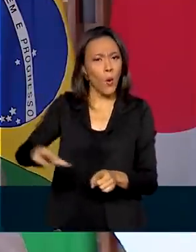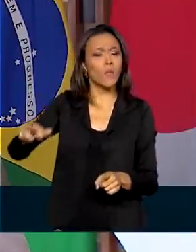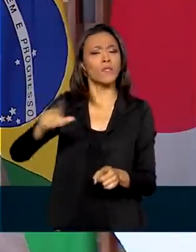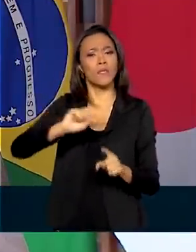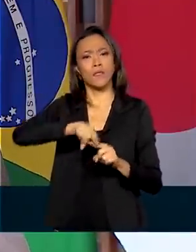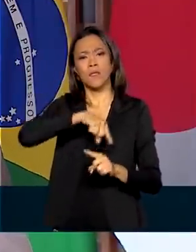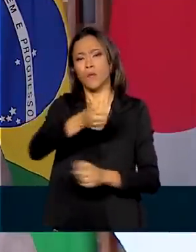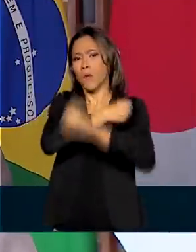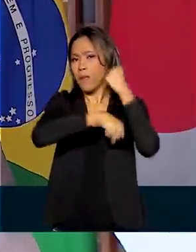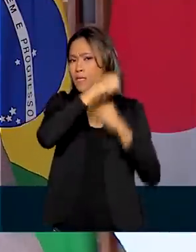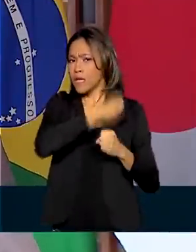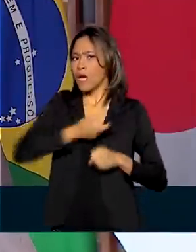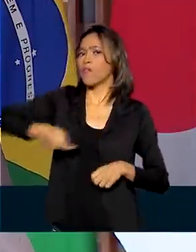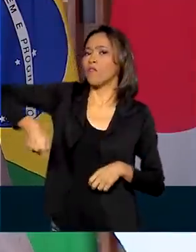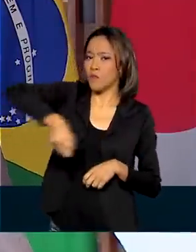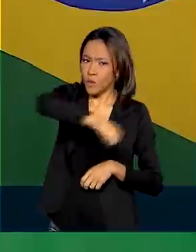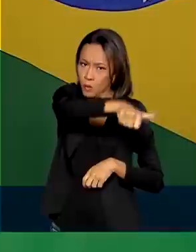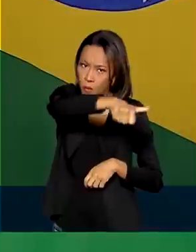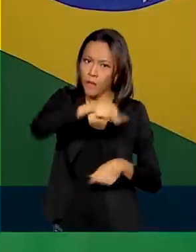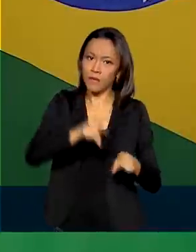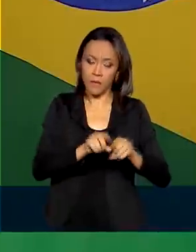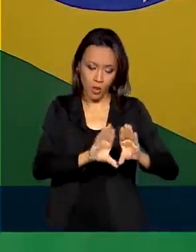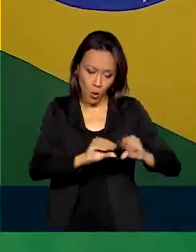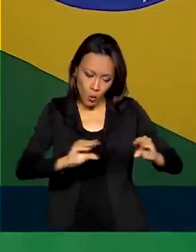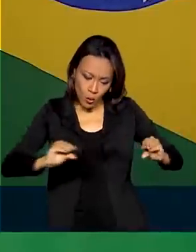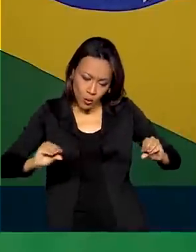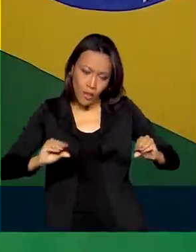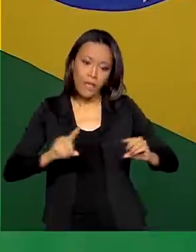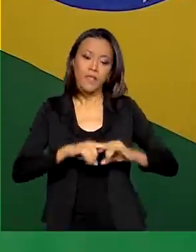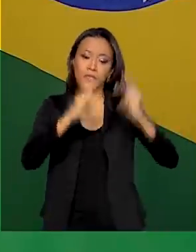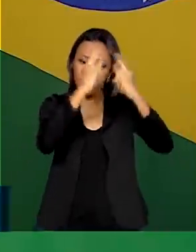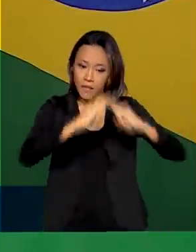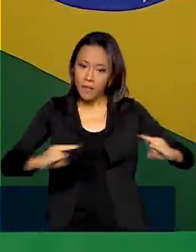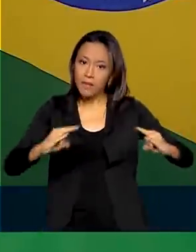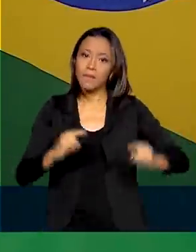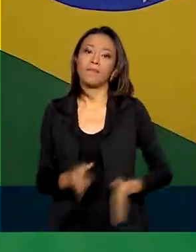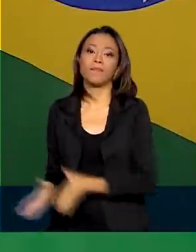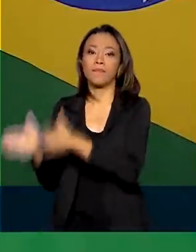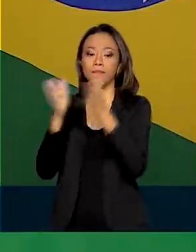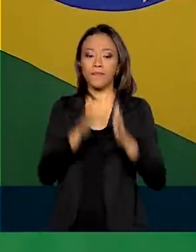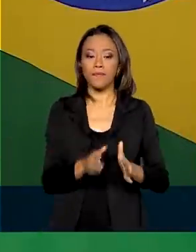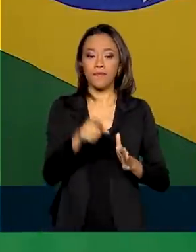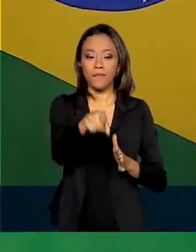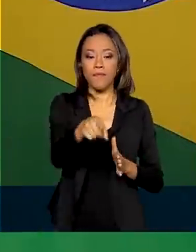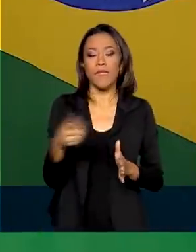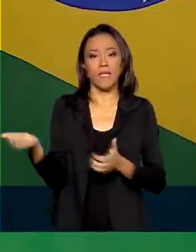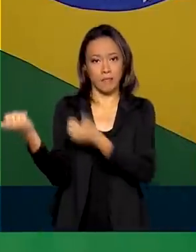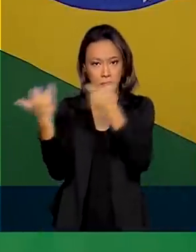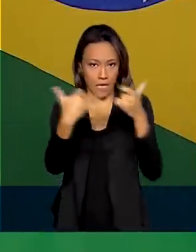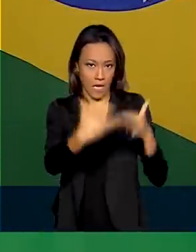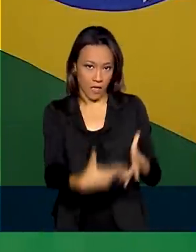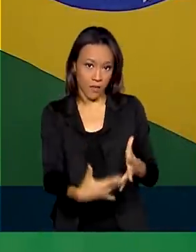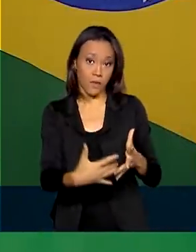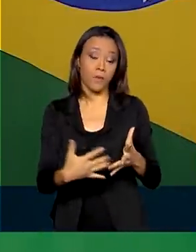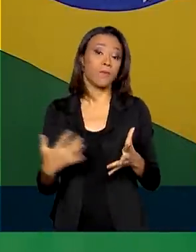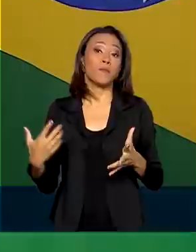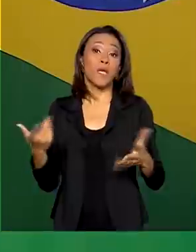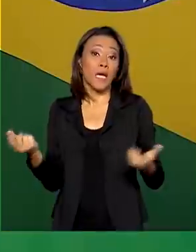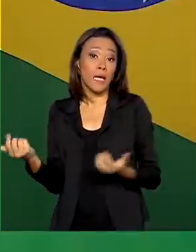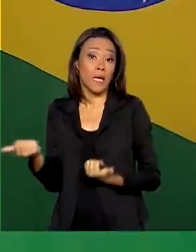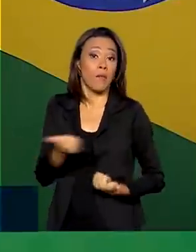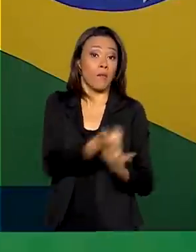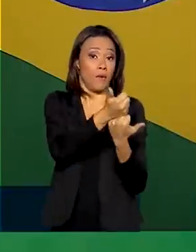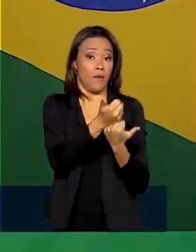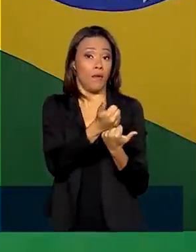passado de tendas e colchonetes. O Japão analisará o que é necessário junto com o Brasil